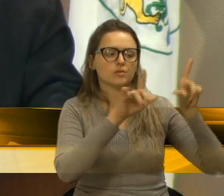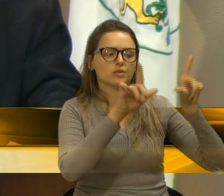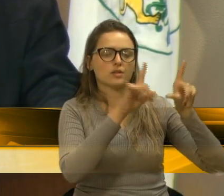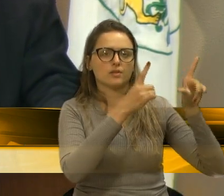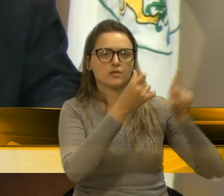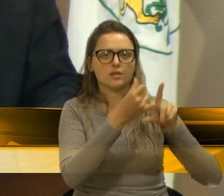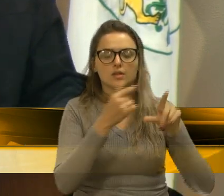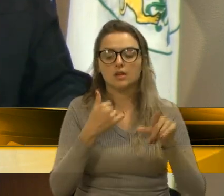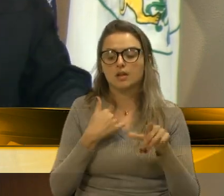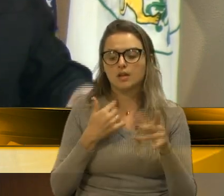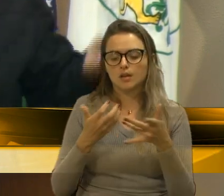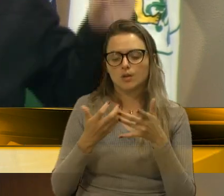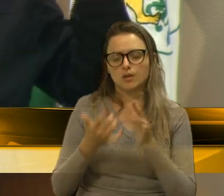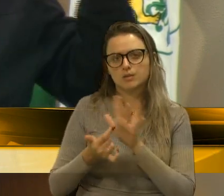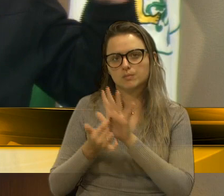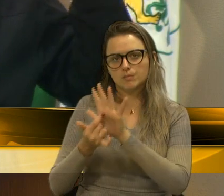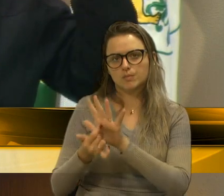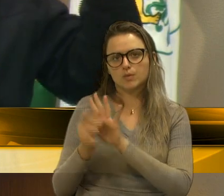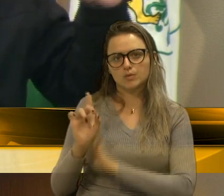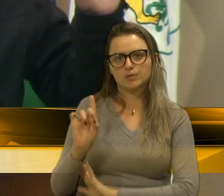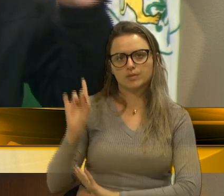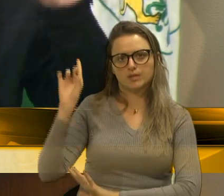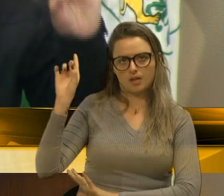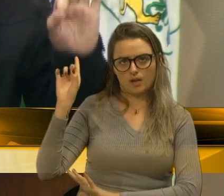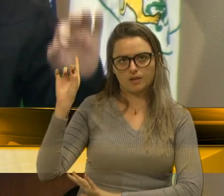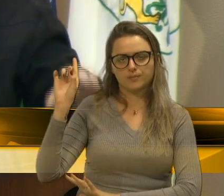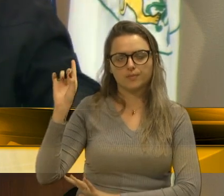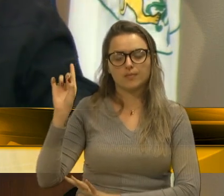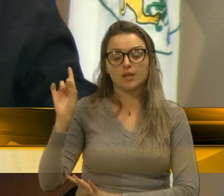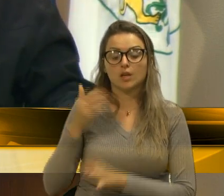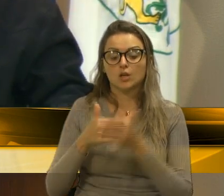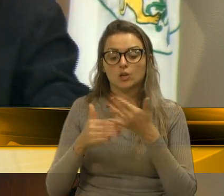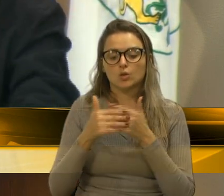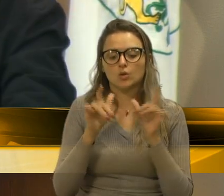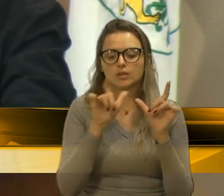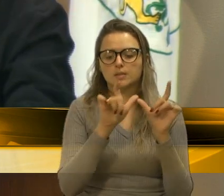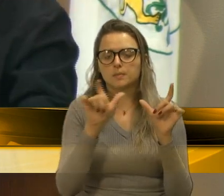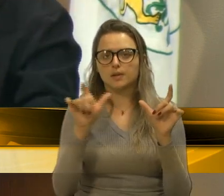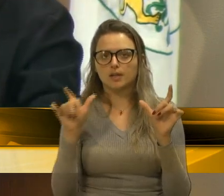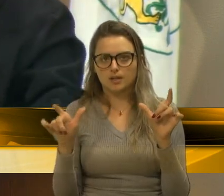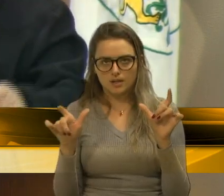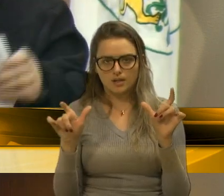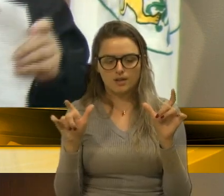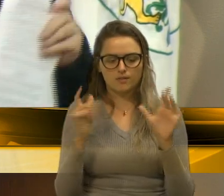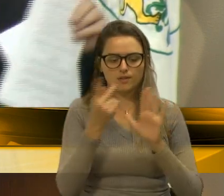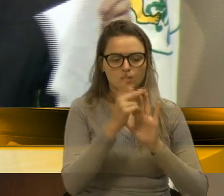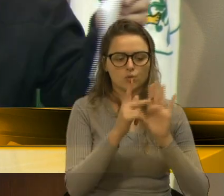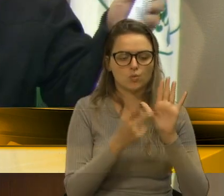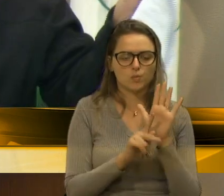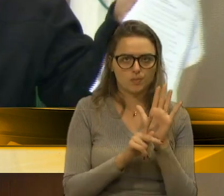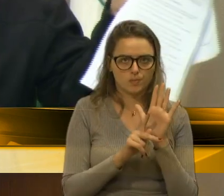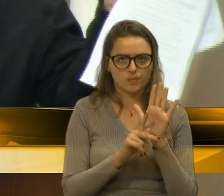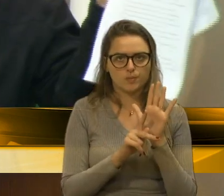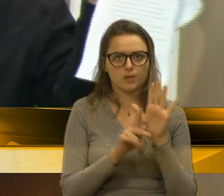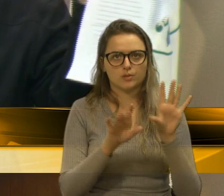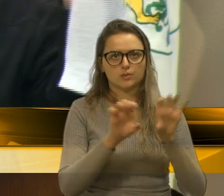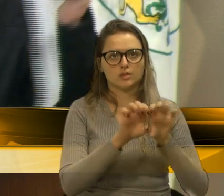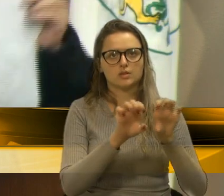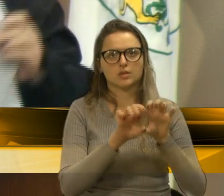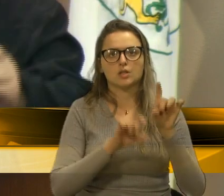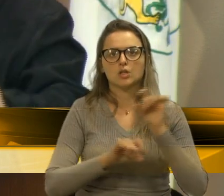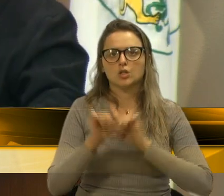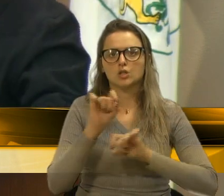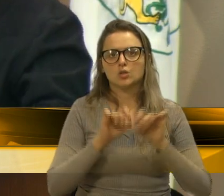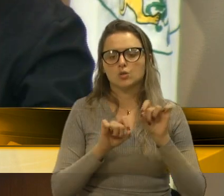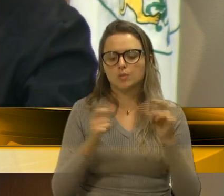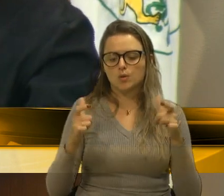16, de colocar aqui exatamente os termos em que foi colocado no plano diretor essa questão das unidades de